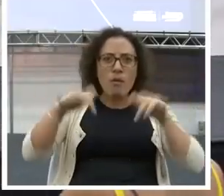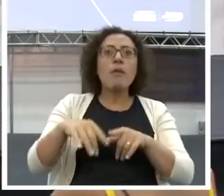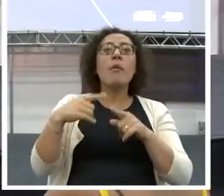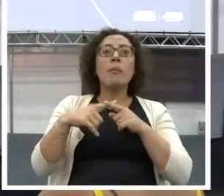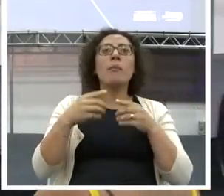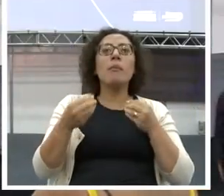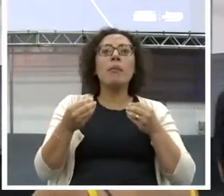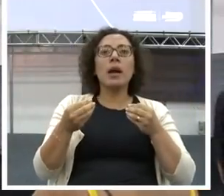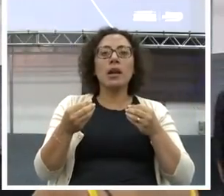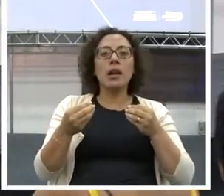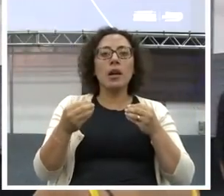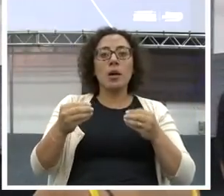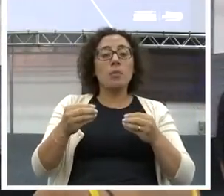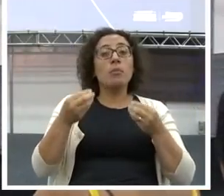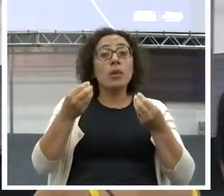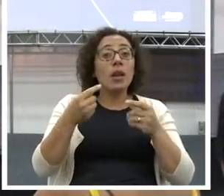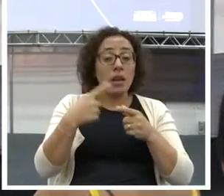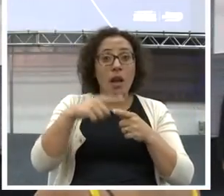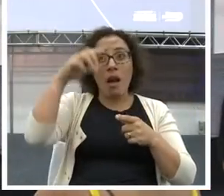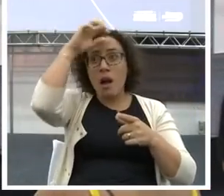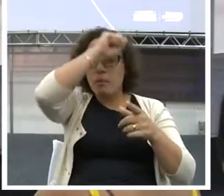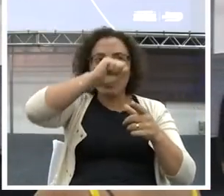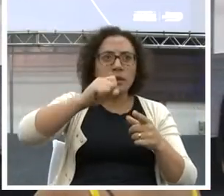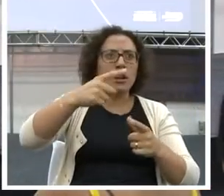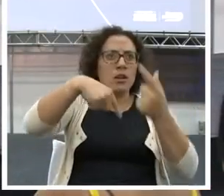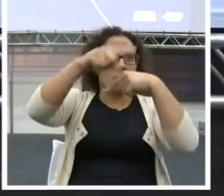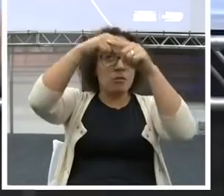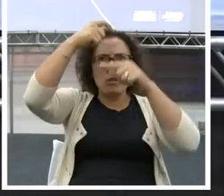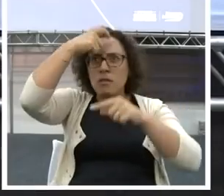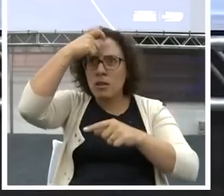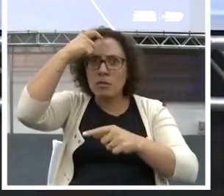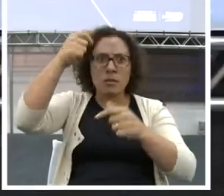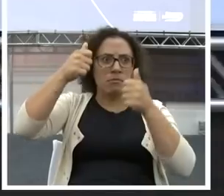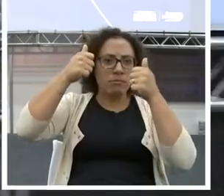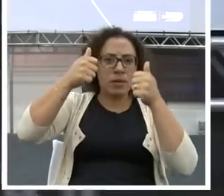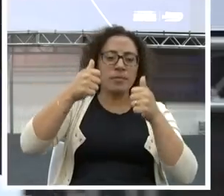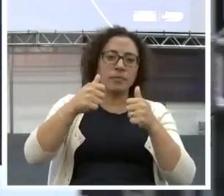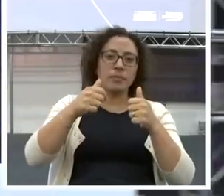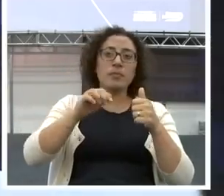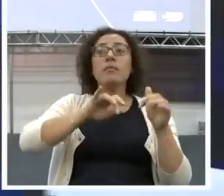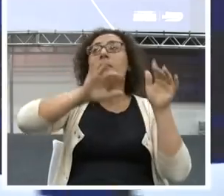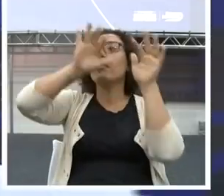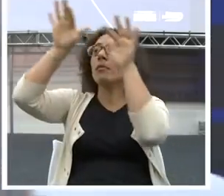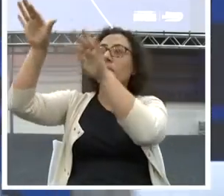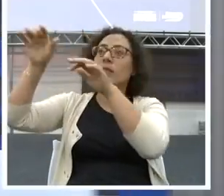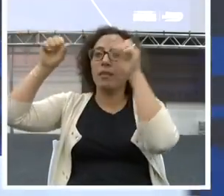diferente. Se você não tivesse essa visão. Você não estaria aqui. Estaria lá na manifestação.